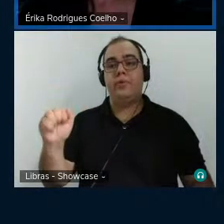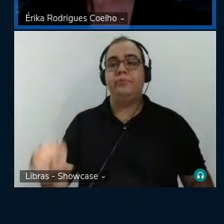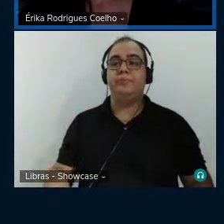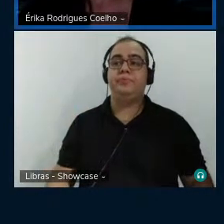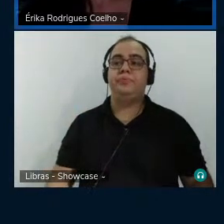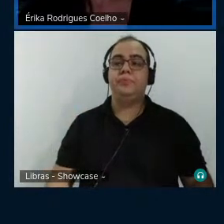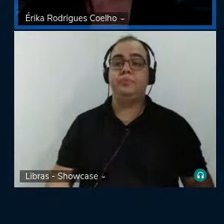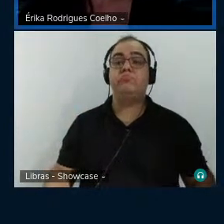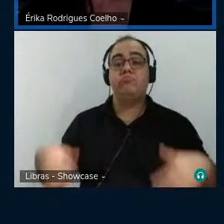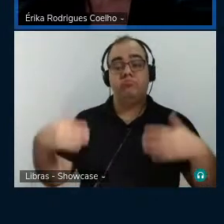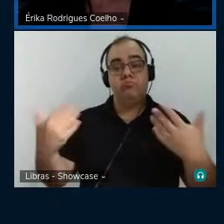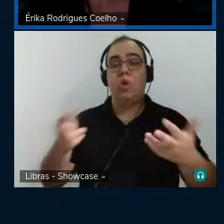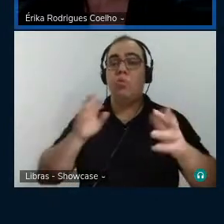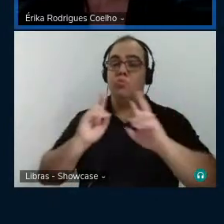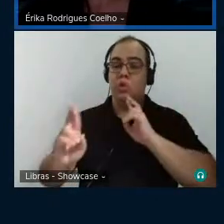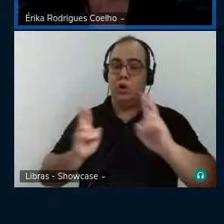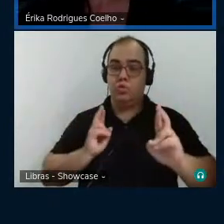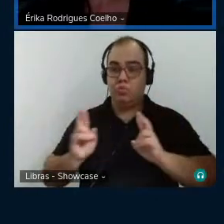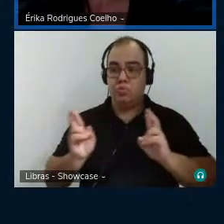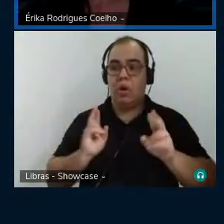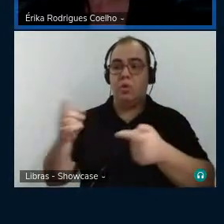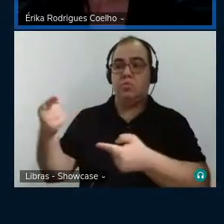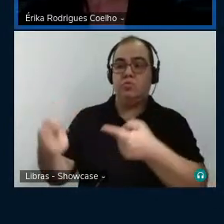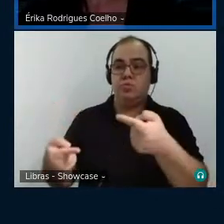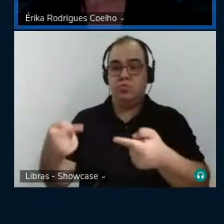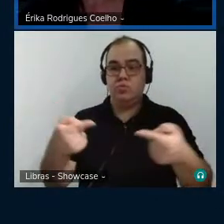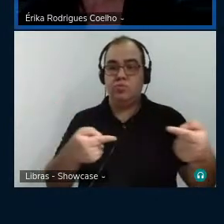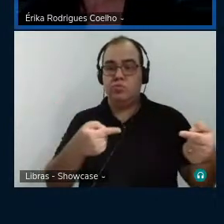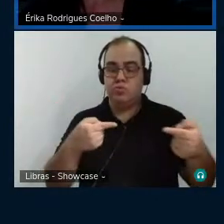Os resultados e discussões,